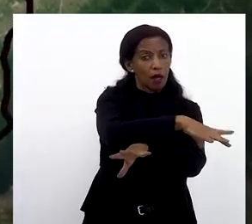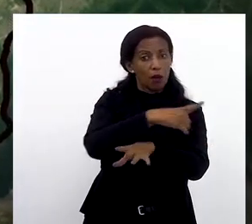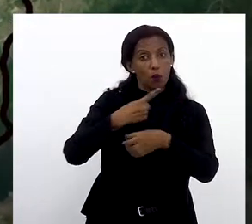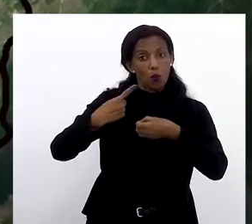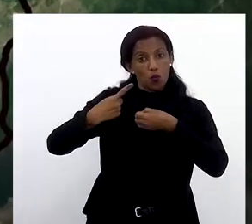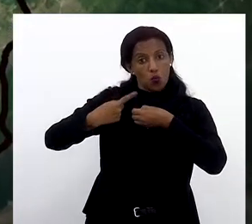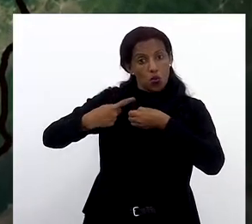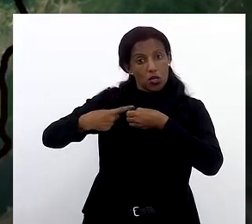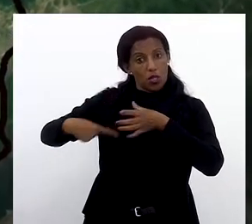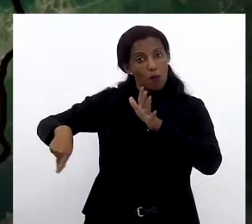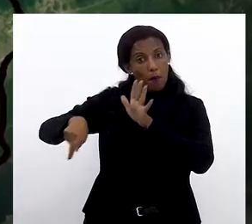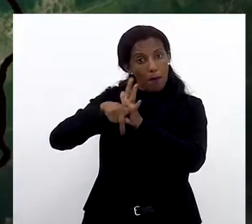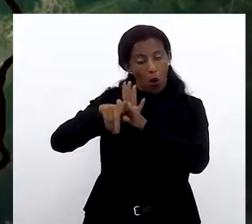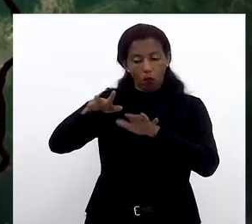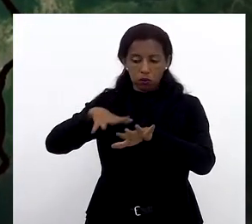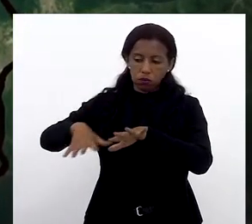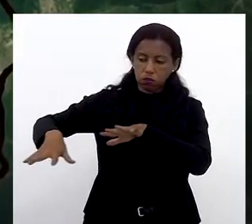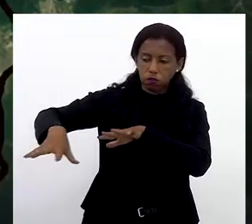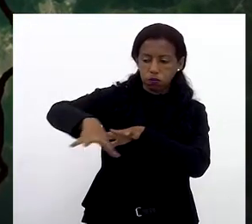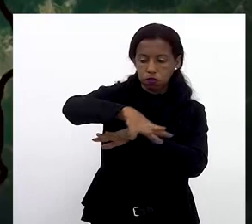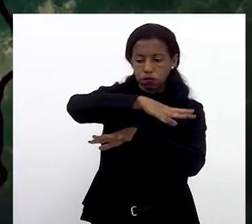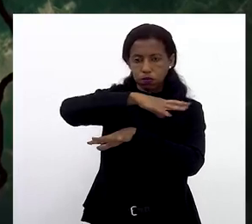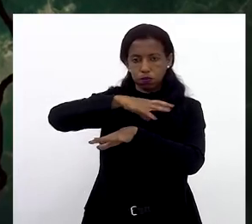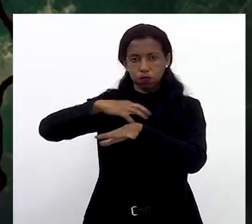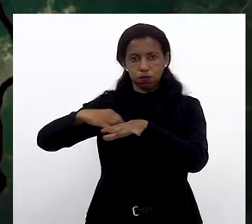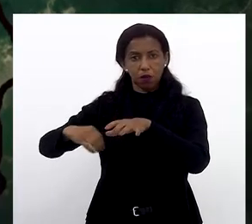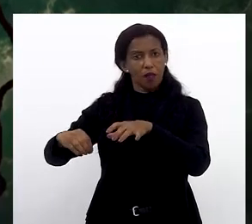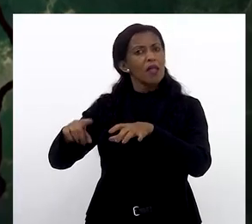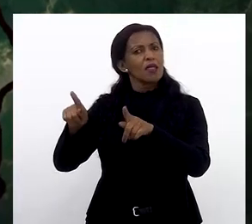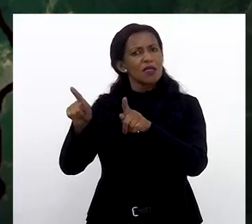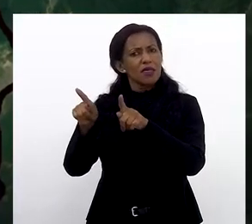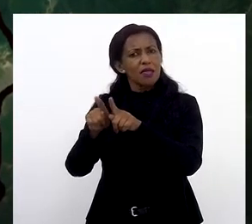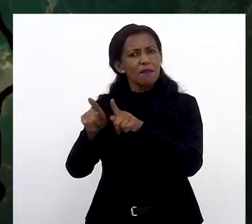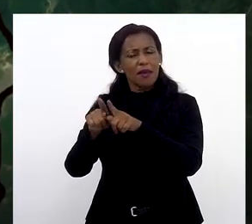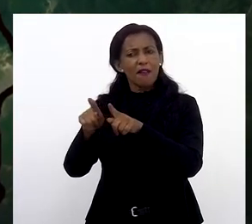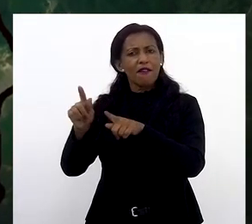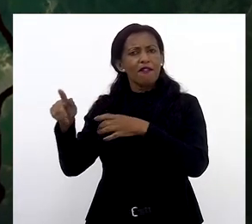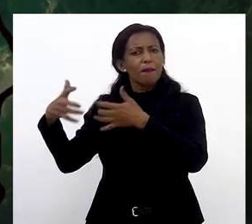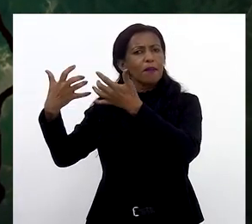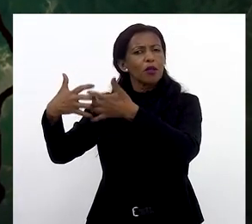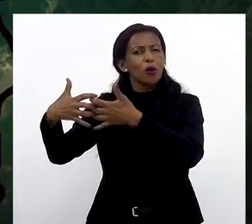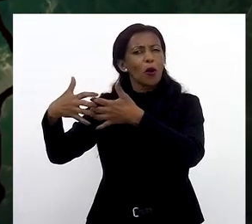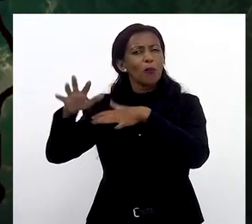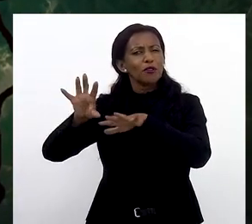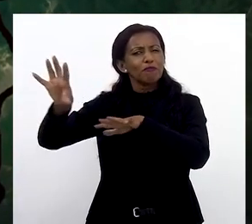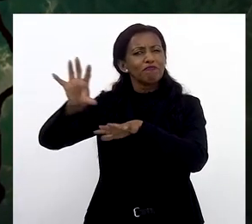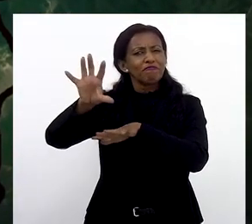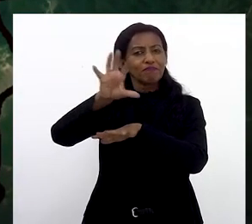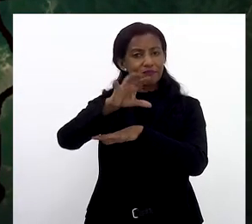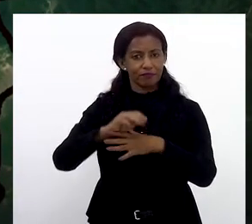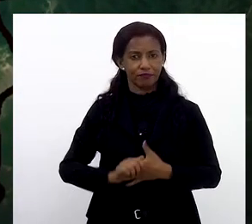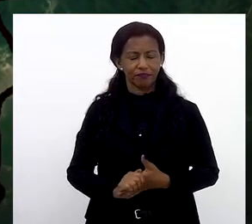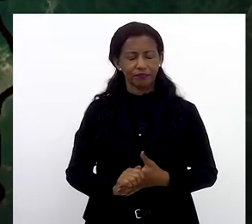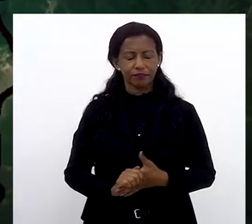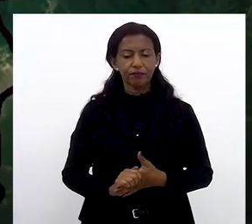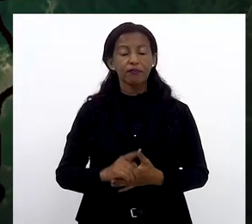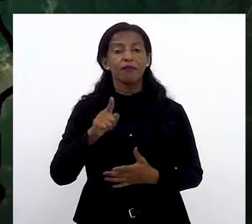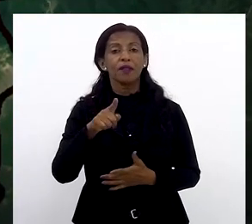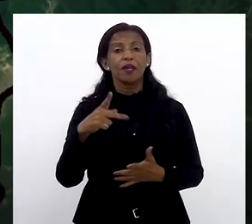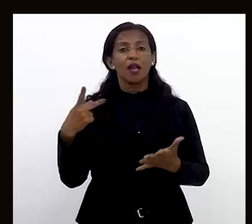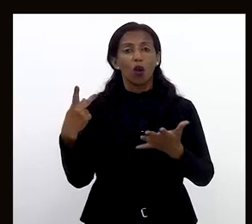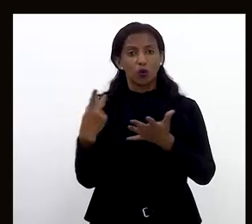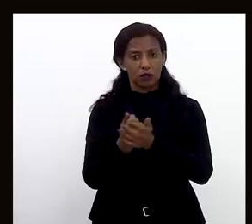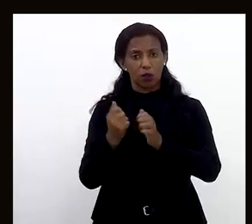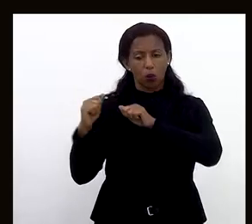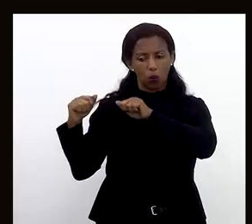Paulo de Fronten, Japeri, Nova Iguaçu, Paracambi, Pati do Alferes, Petrópolis e Vassouras.